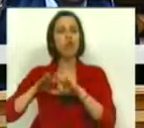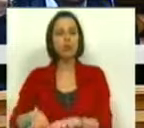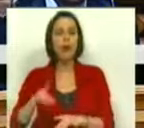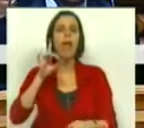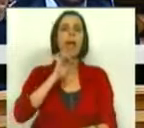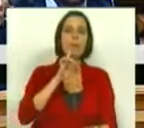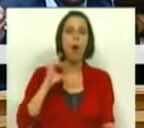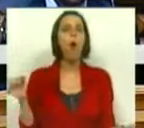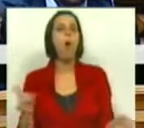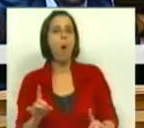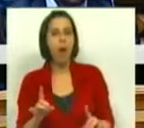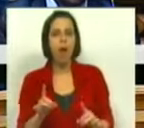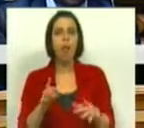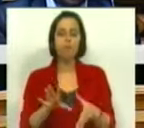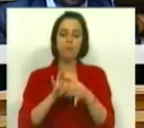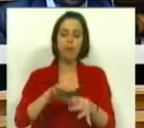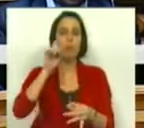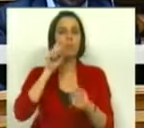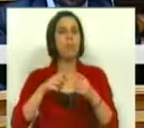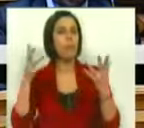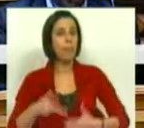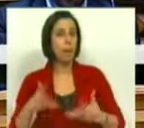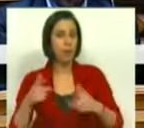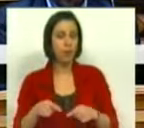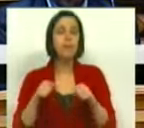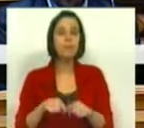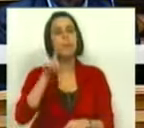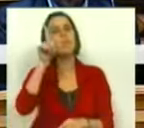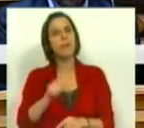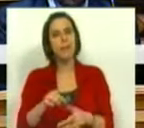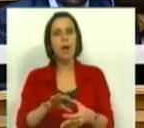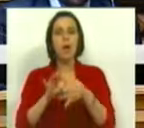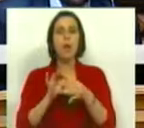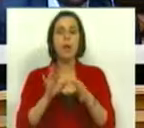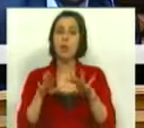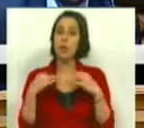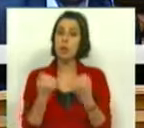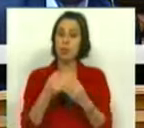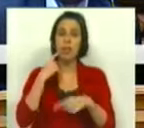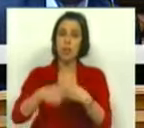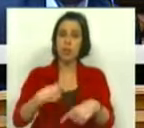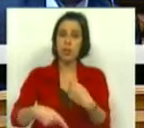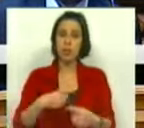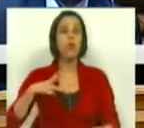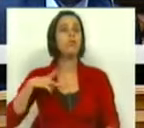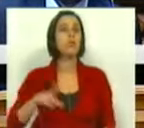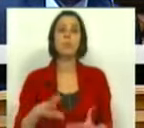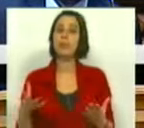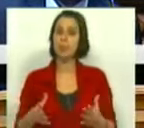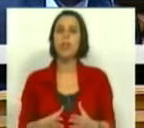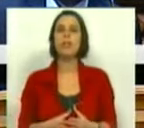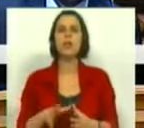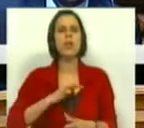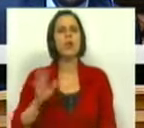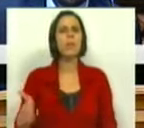é ou não importante para a consolidação orçamental e também para a coesão social e geracional dos portugueses.